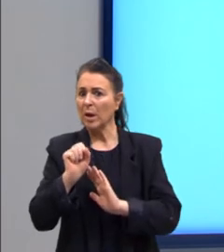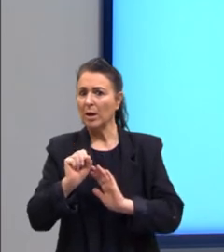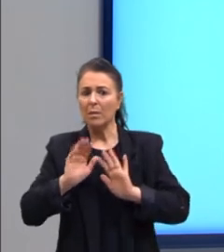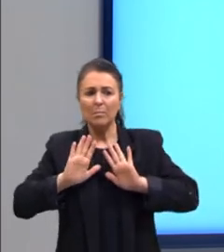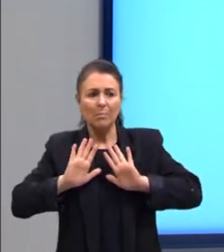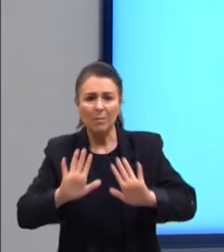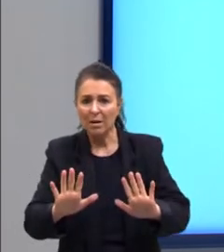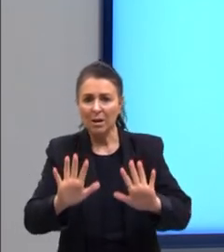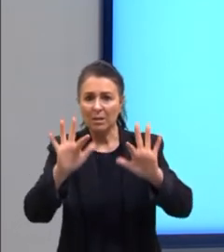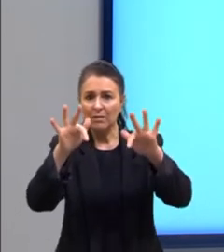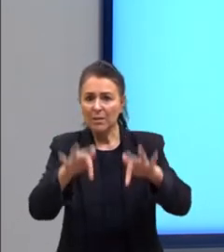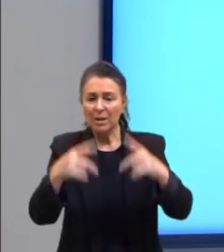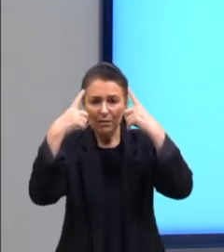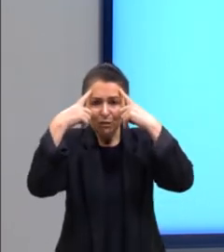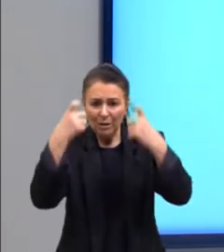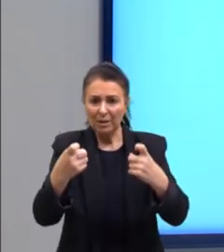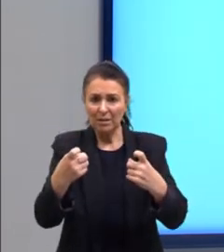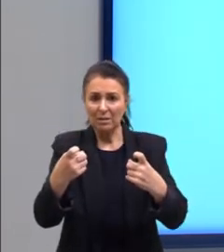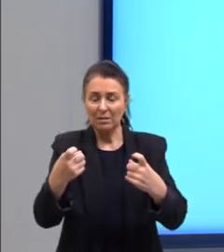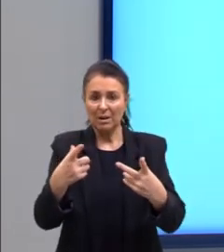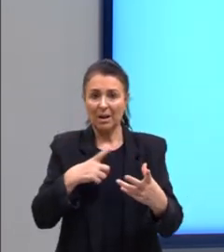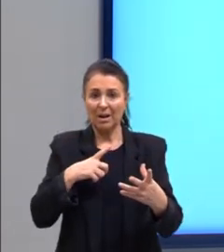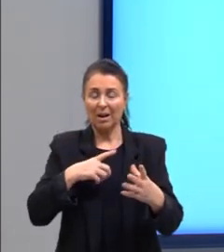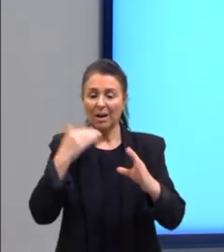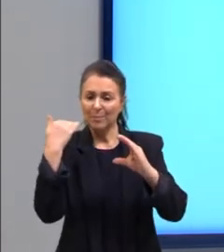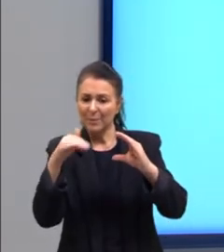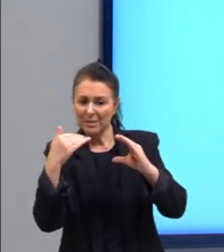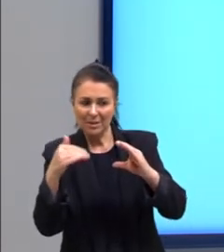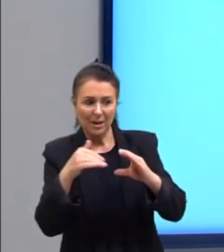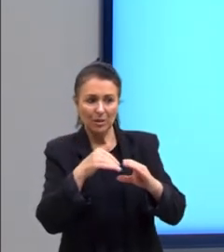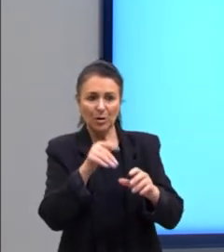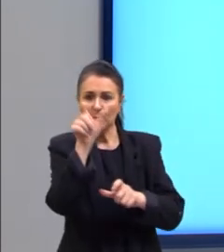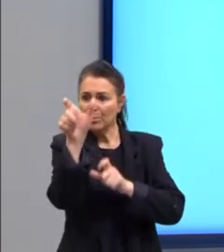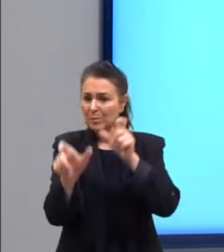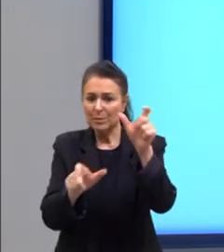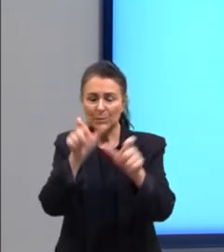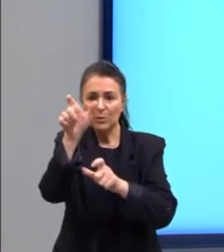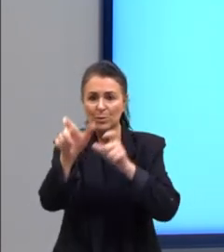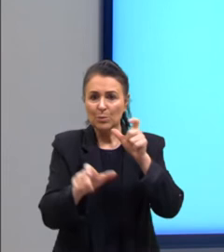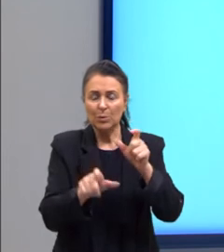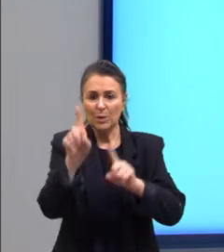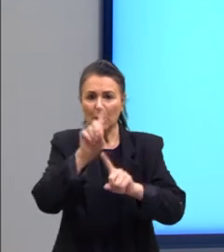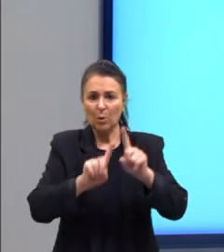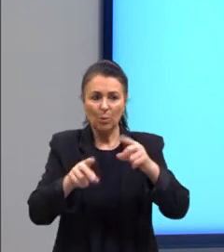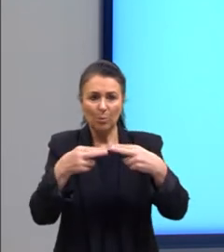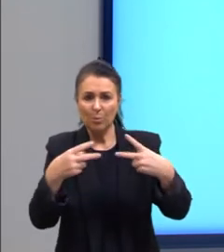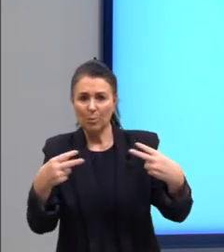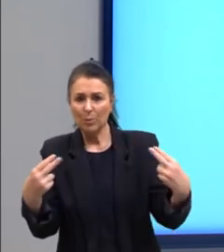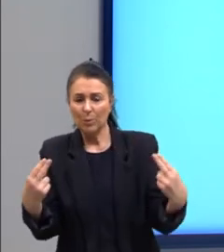Basta de violência, pare. Então, é necessário que o público, alvo desse